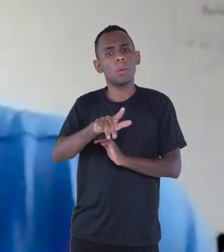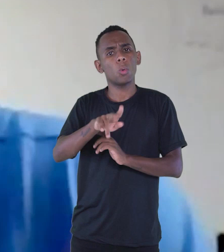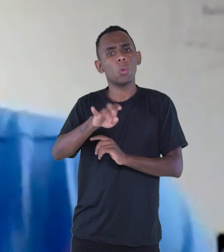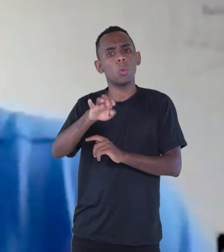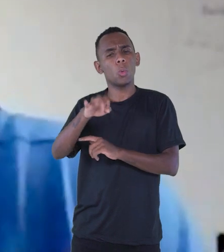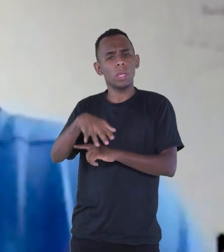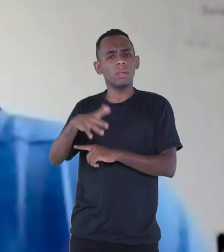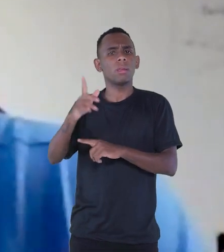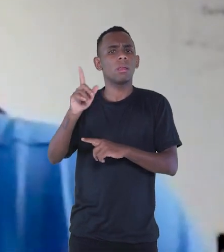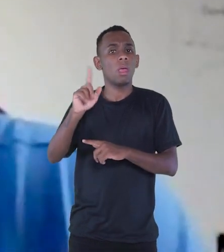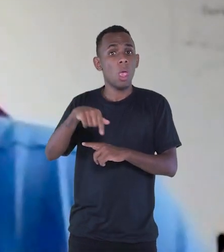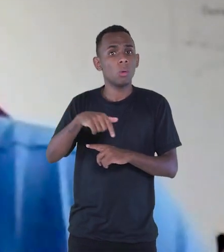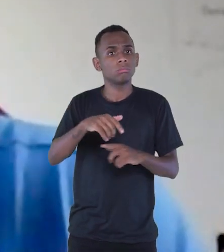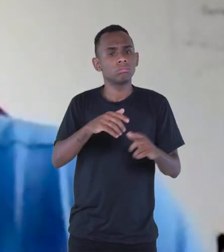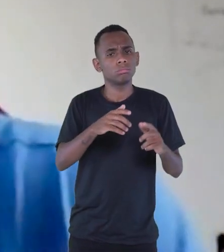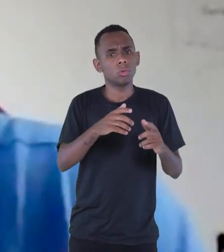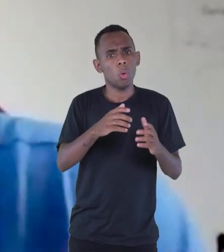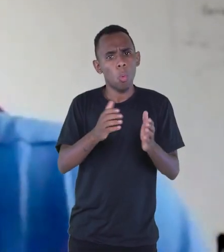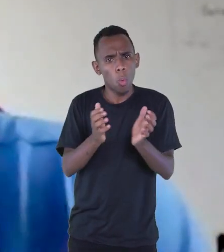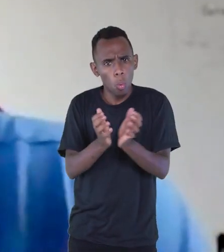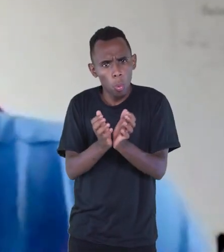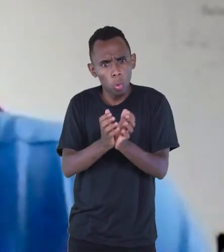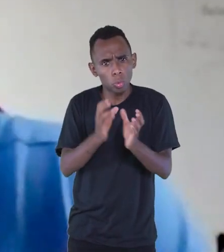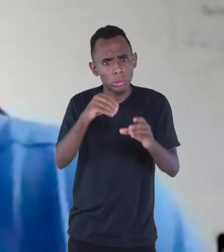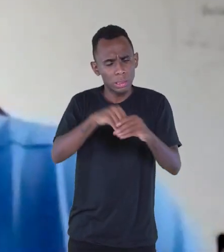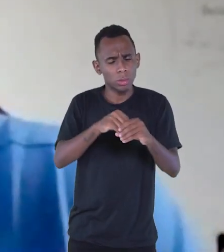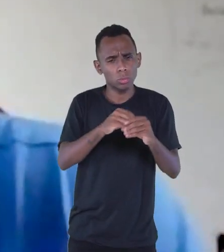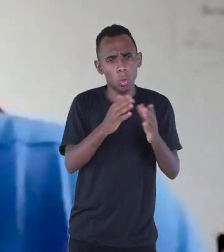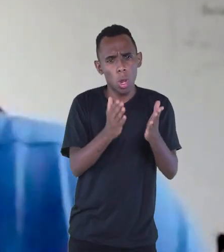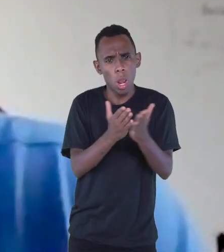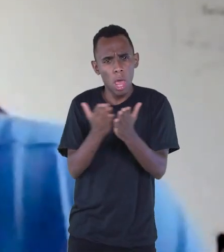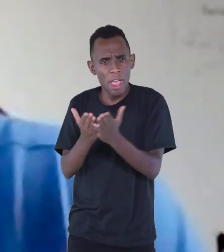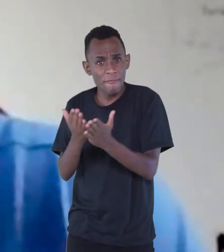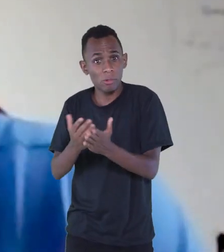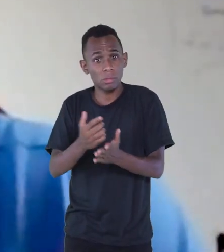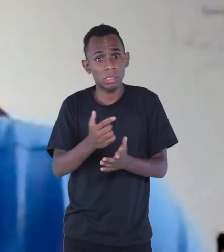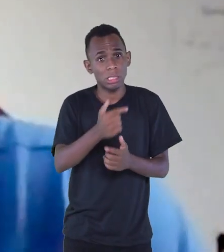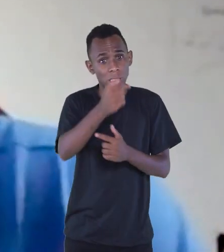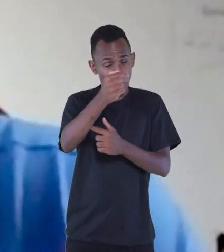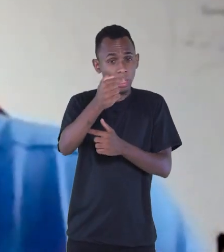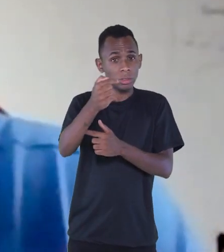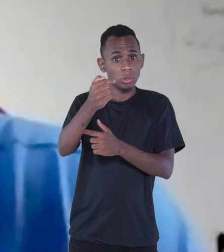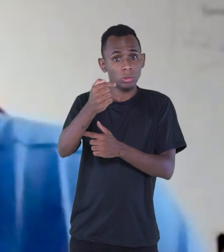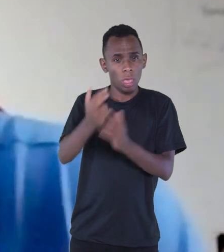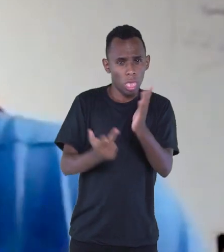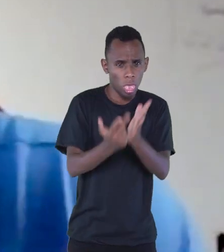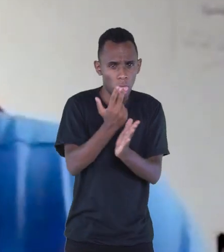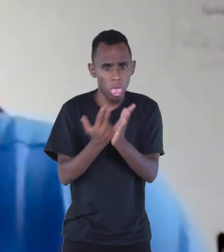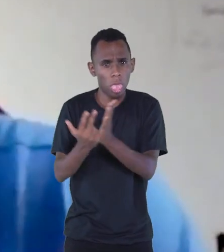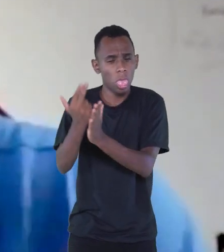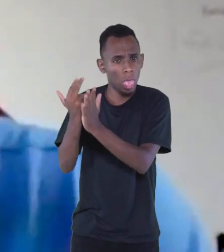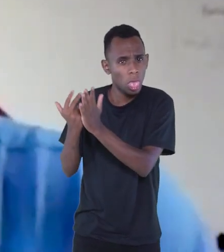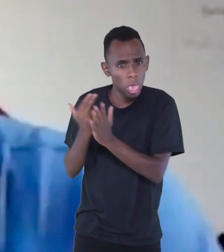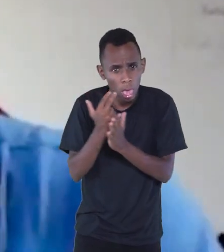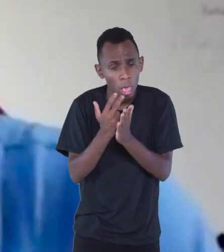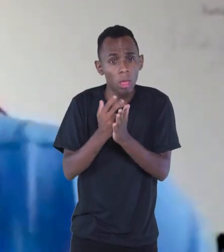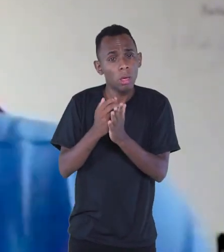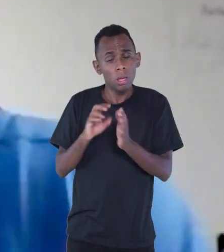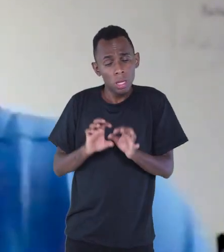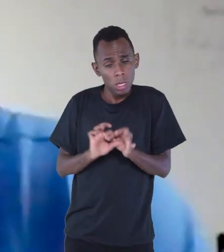Uma coleção que tem sete volumes ilustrados e aquilo ficava ali à nossa disposição.